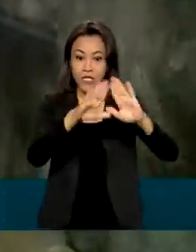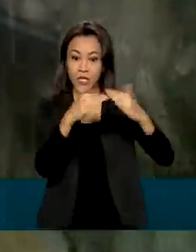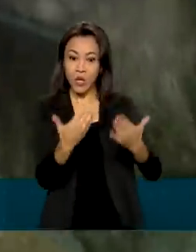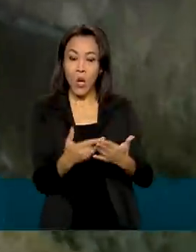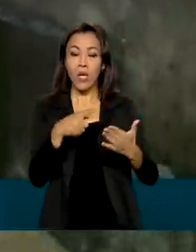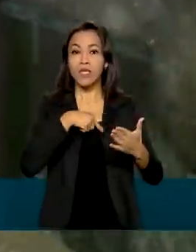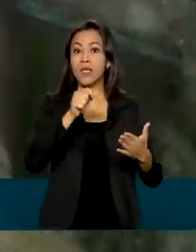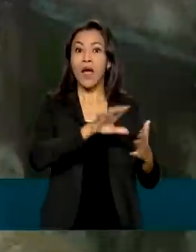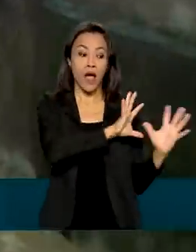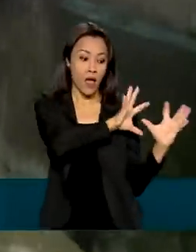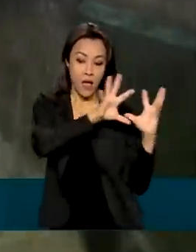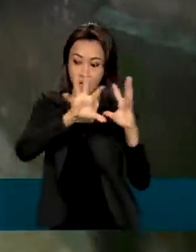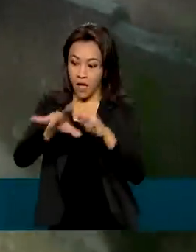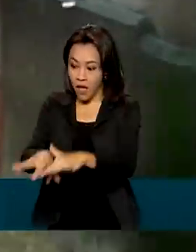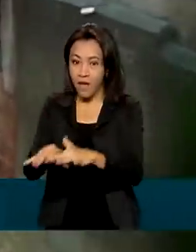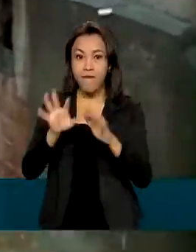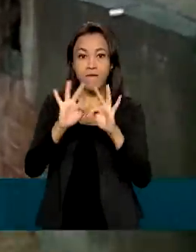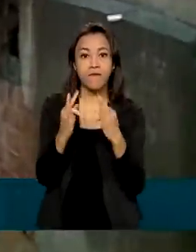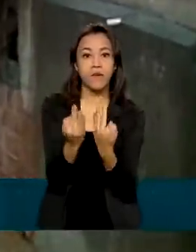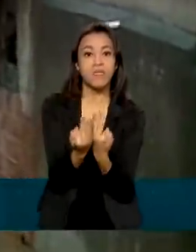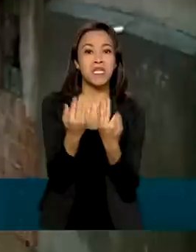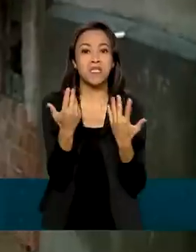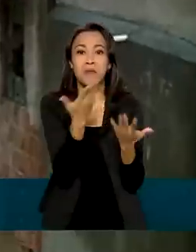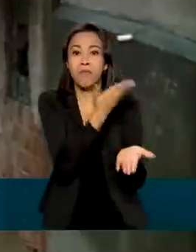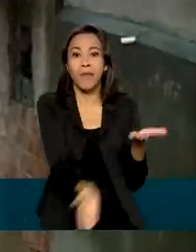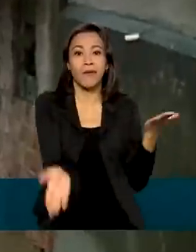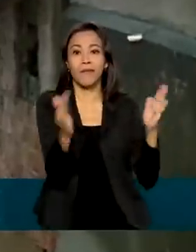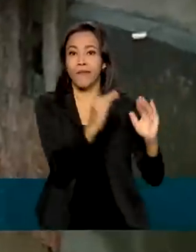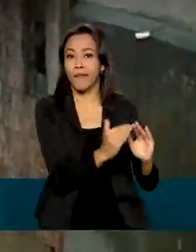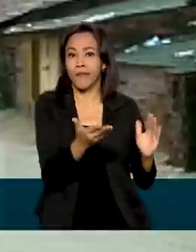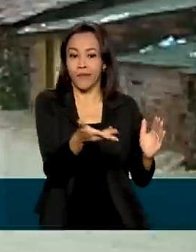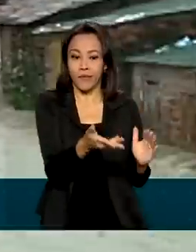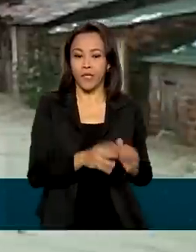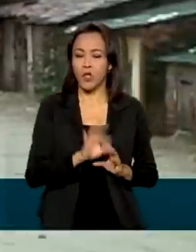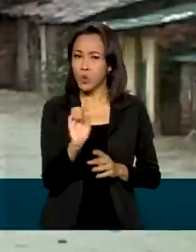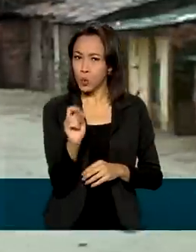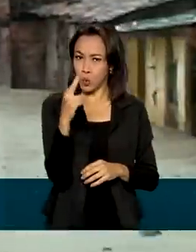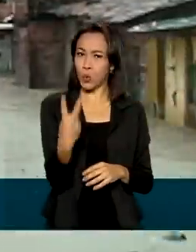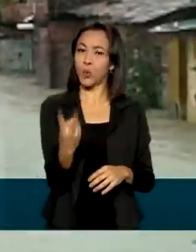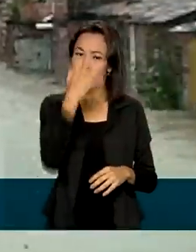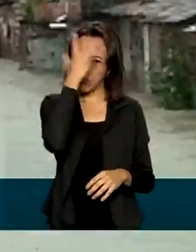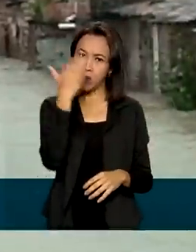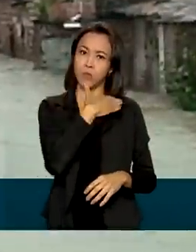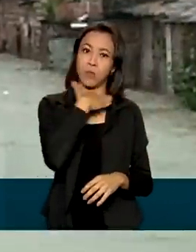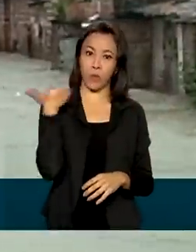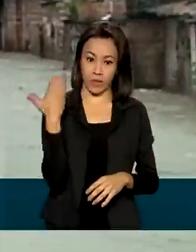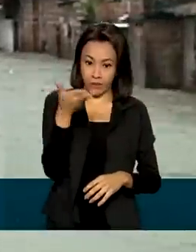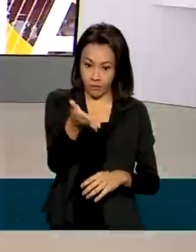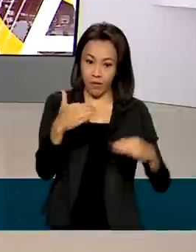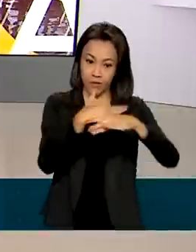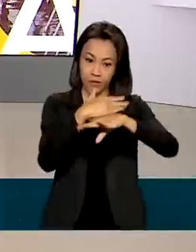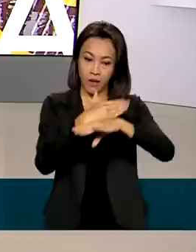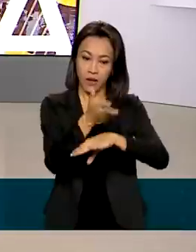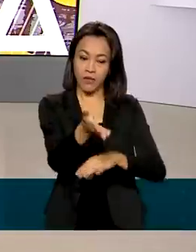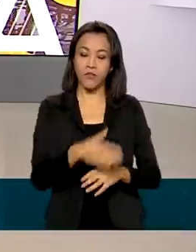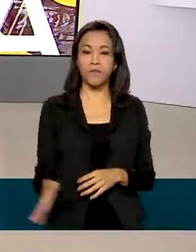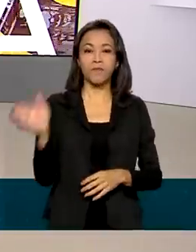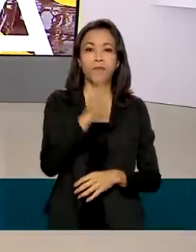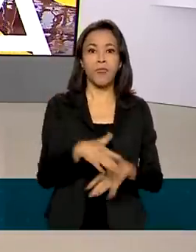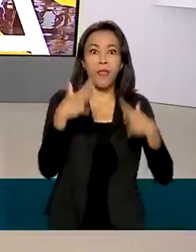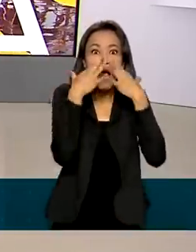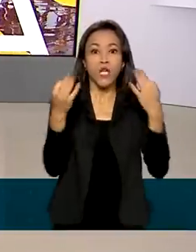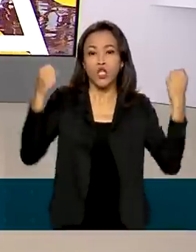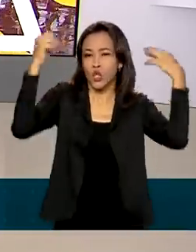recebendo famílias desabrigadas. Segundo a Defesa Civil, pelo menos duas pessoas morreram em Olinda. E o alerta de chuvas